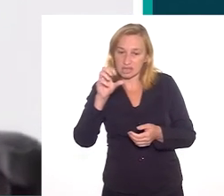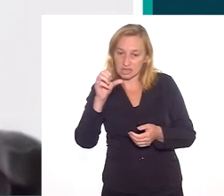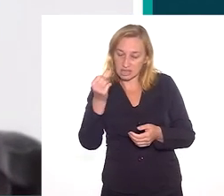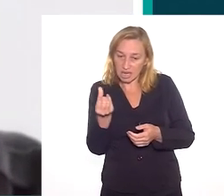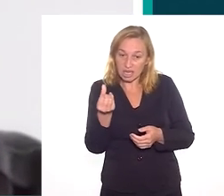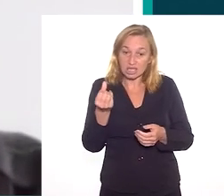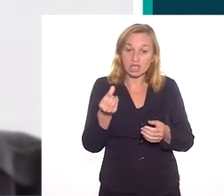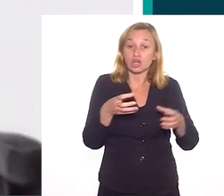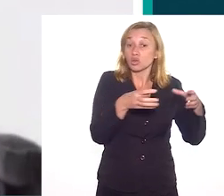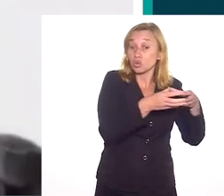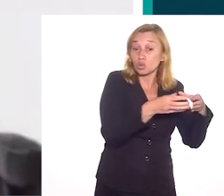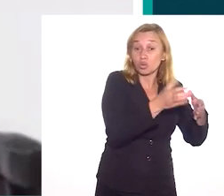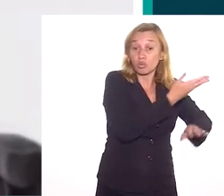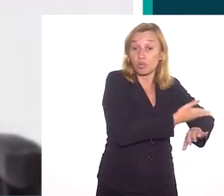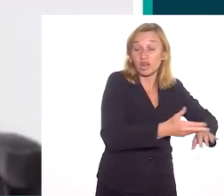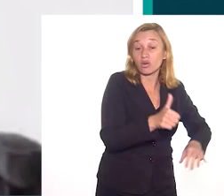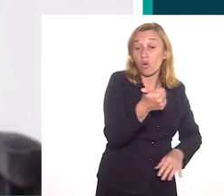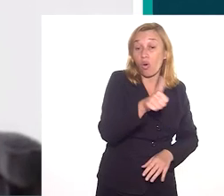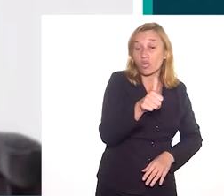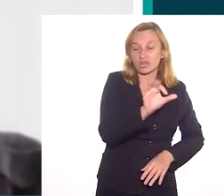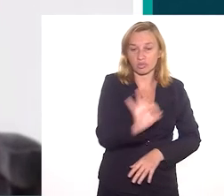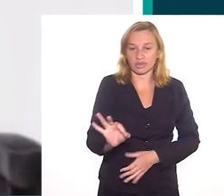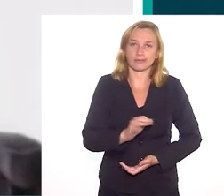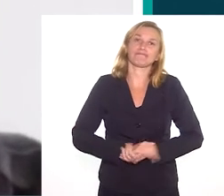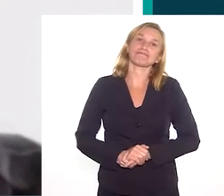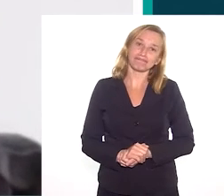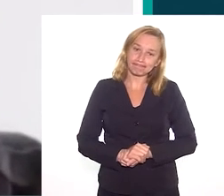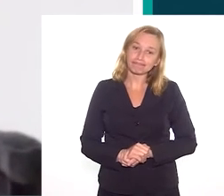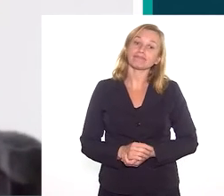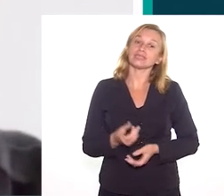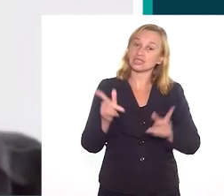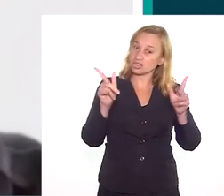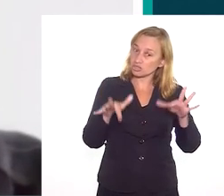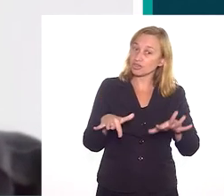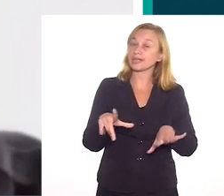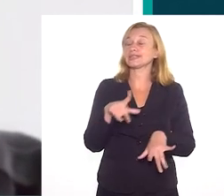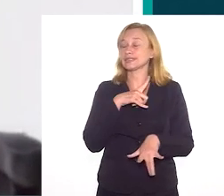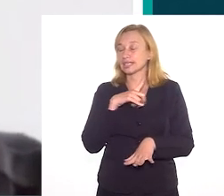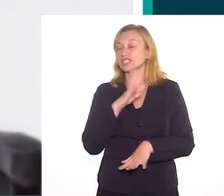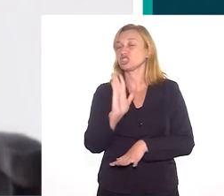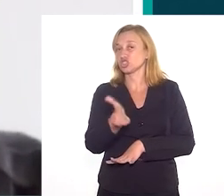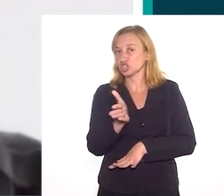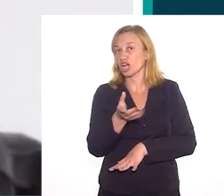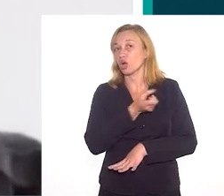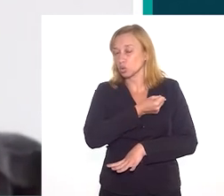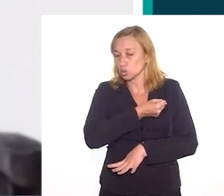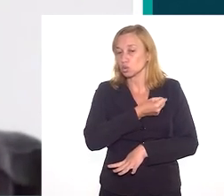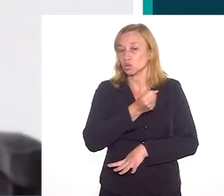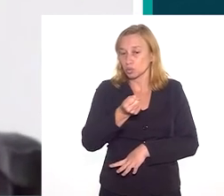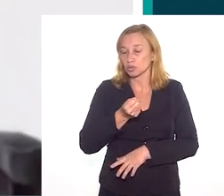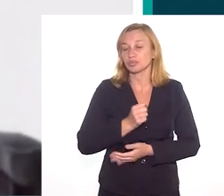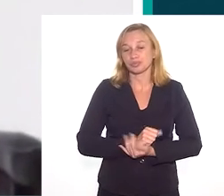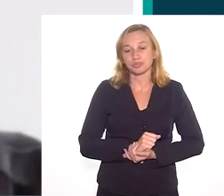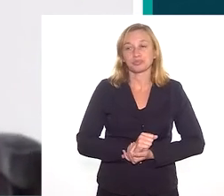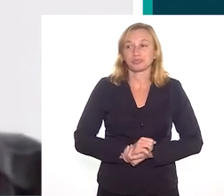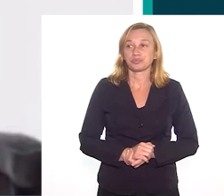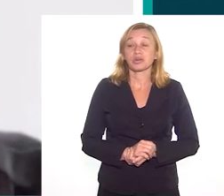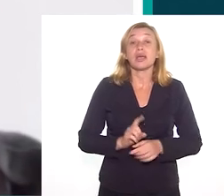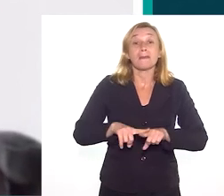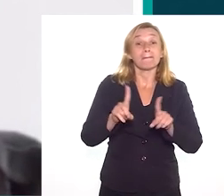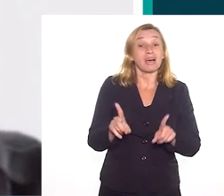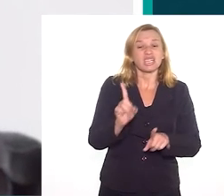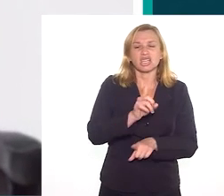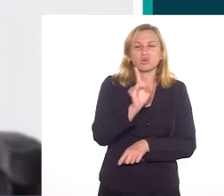,6%, enquanto para o grupo populacional branco é 11%. Então, tem uma diferença já na